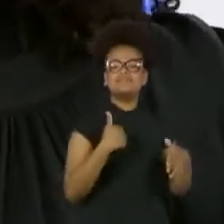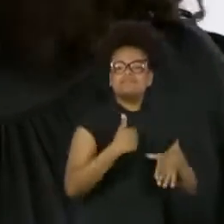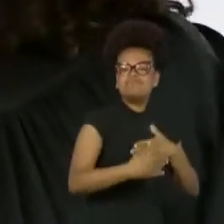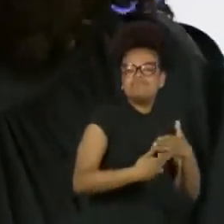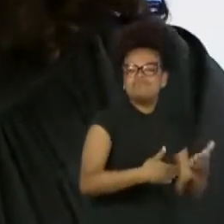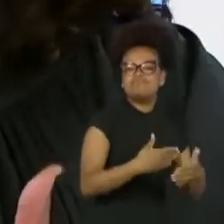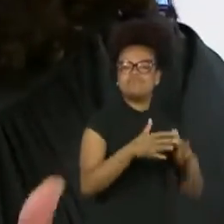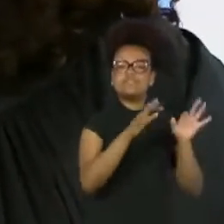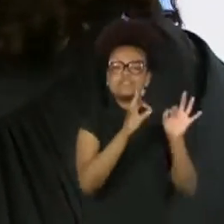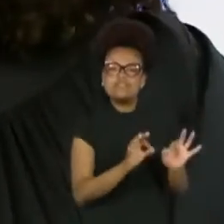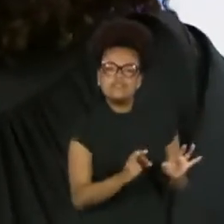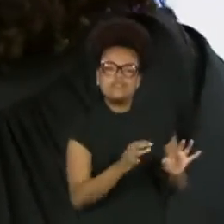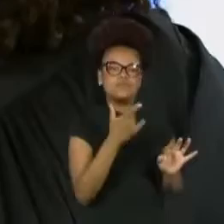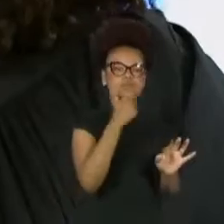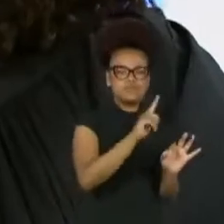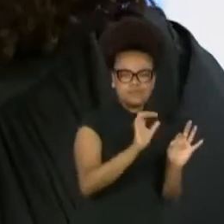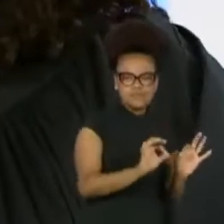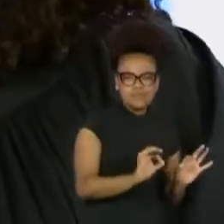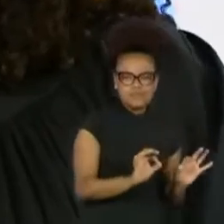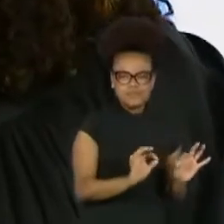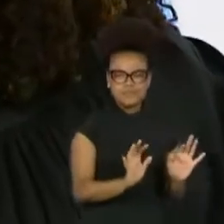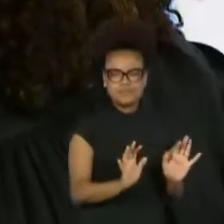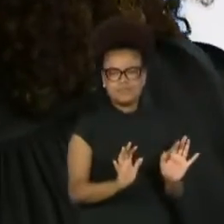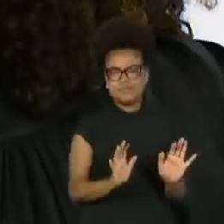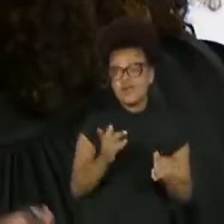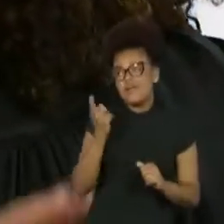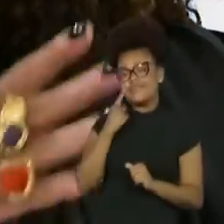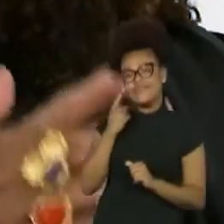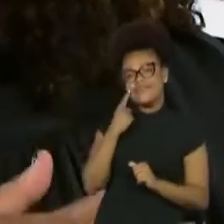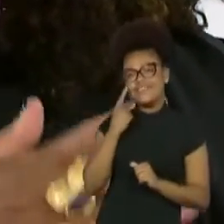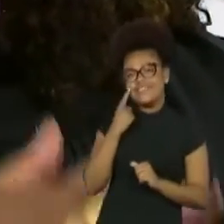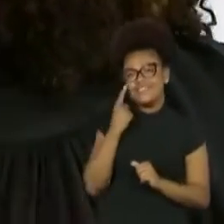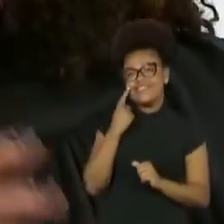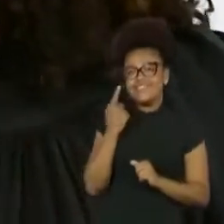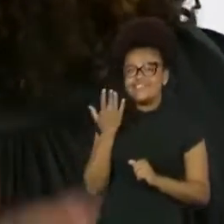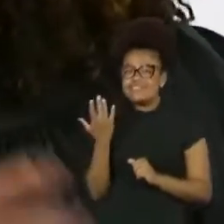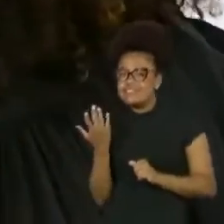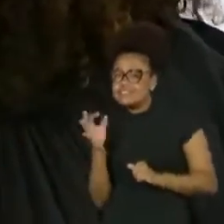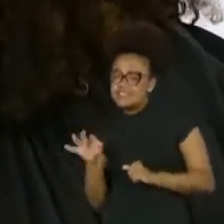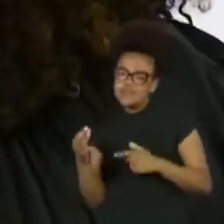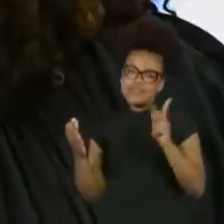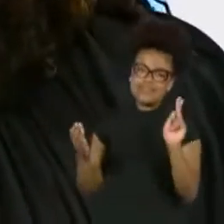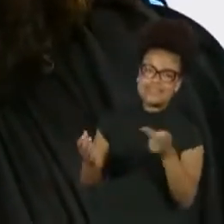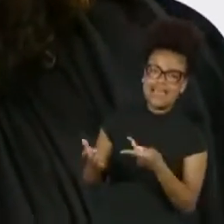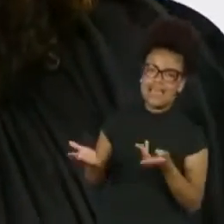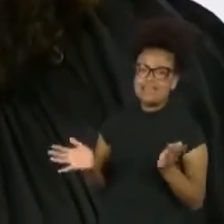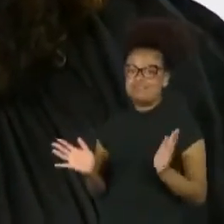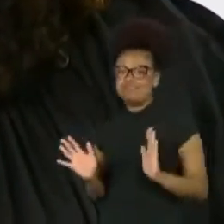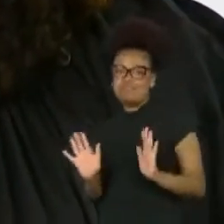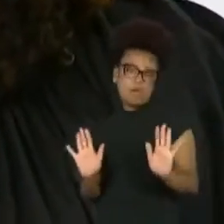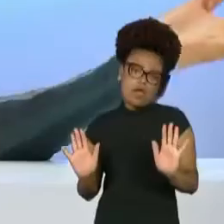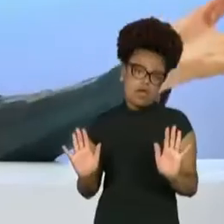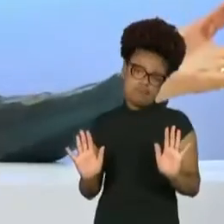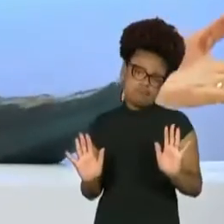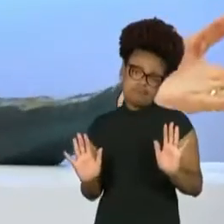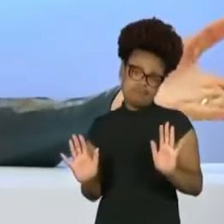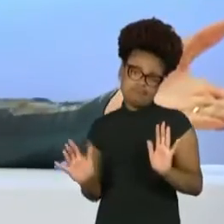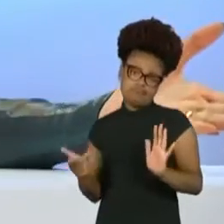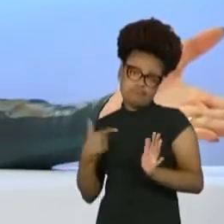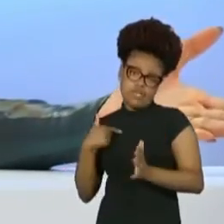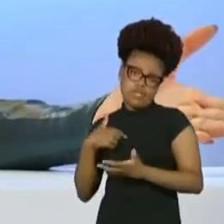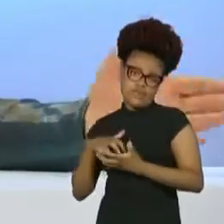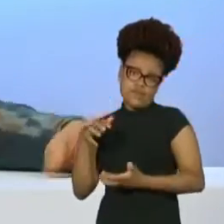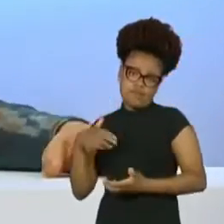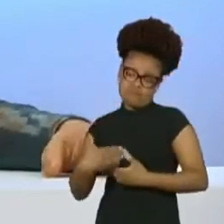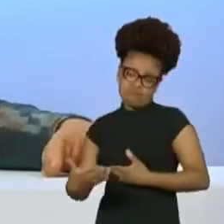Então, tem essa história de dar certo ou não dar certo. Eu sempre acho assim, que dá certo até o dia que... Que deixou de